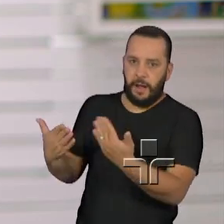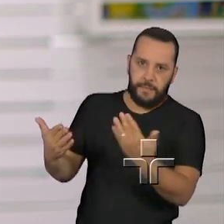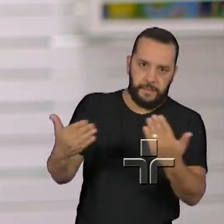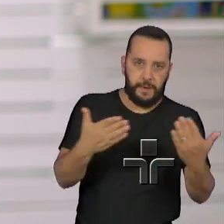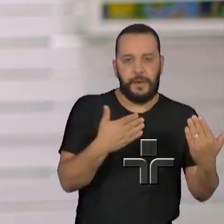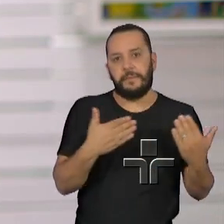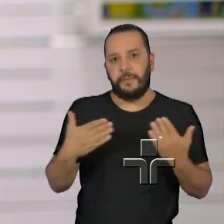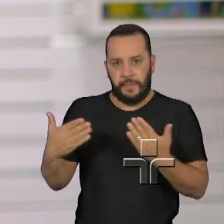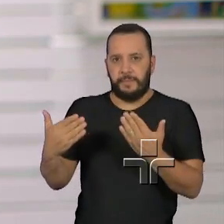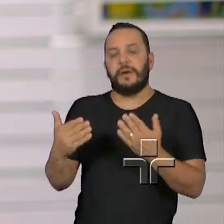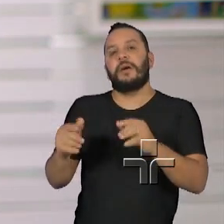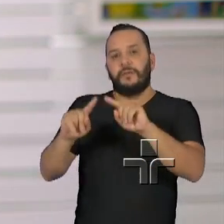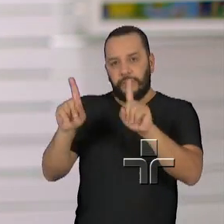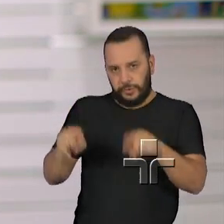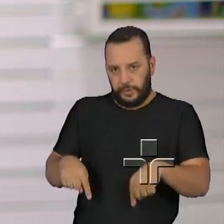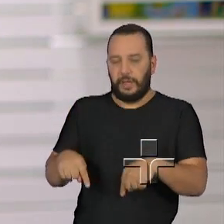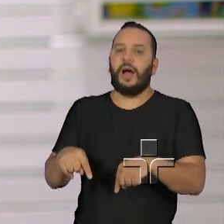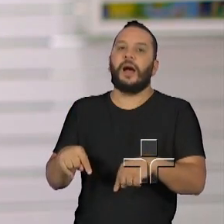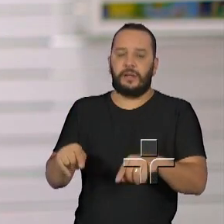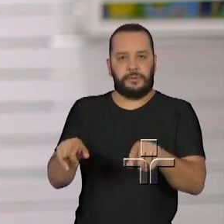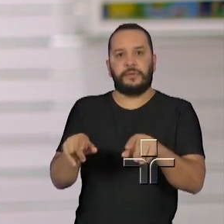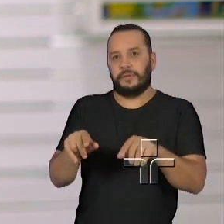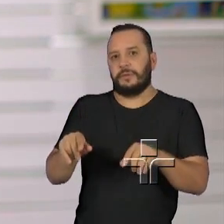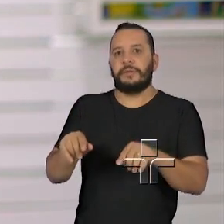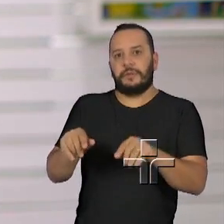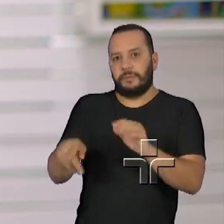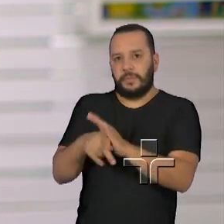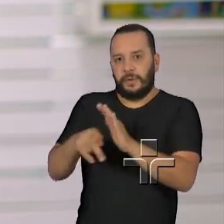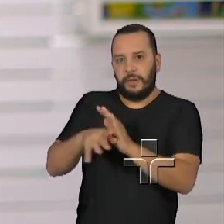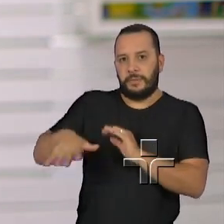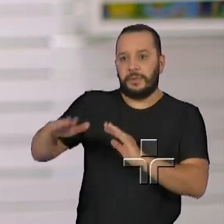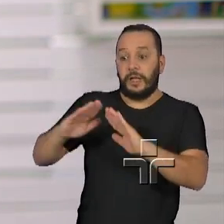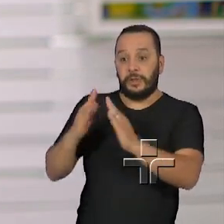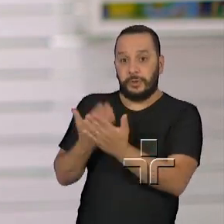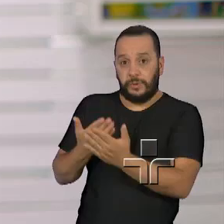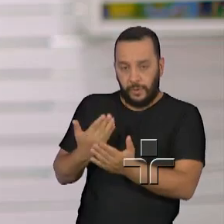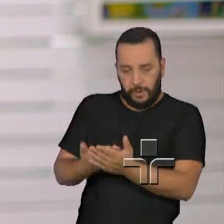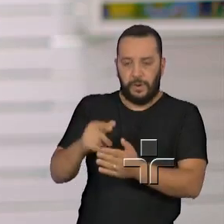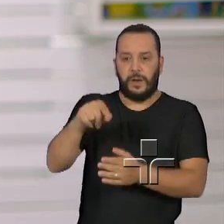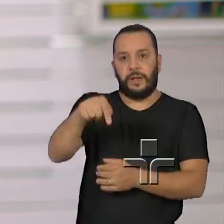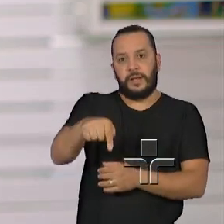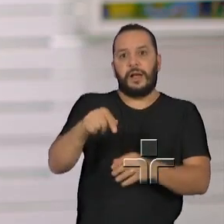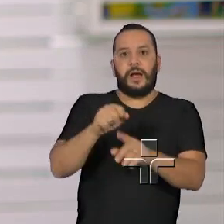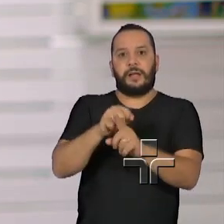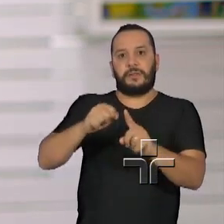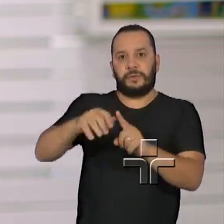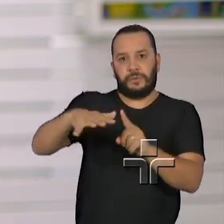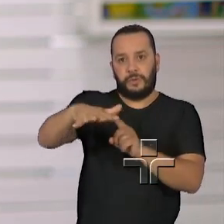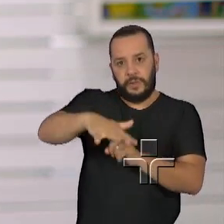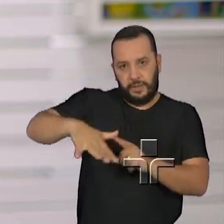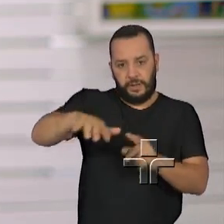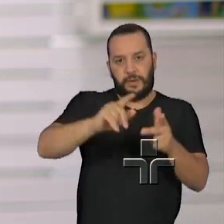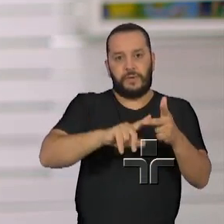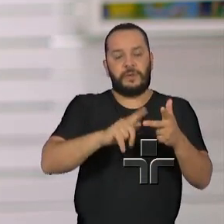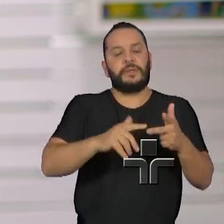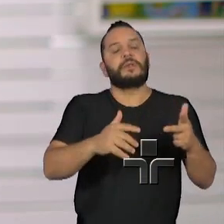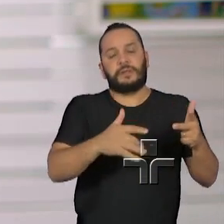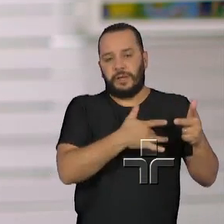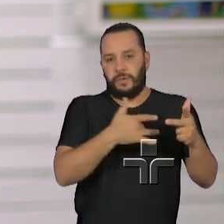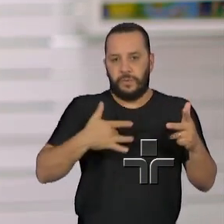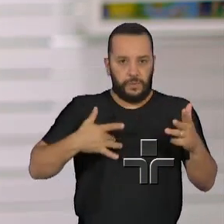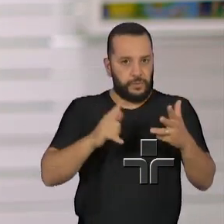os profissionais da rede de assistência social, da saúde, enfim, conselho tutelar. Hoje esse